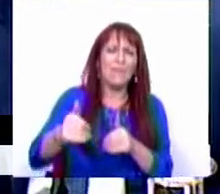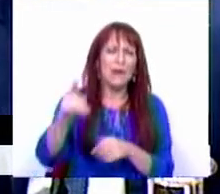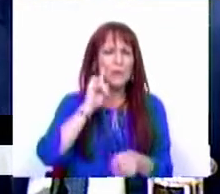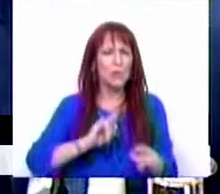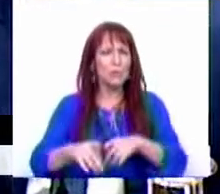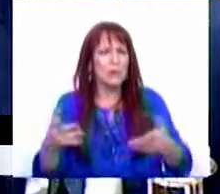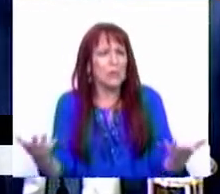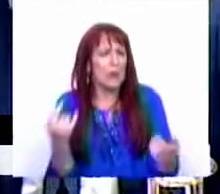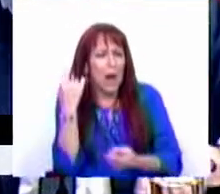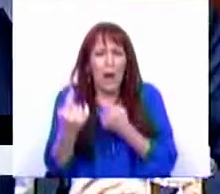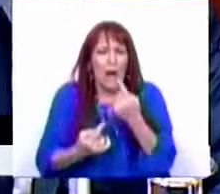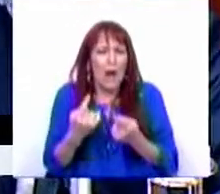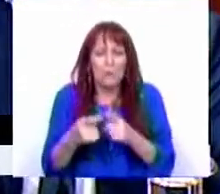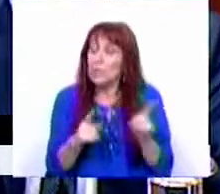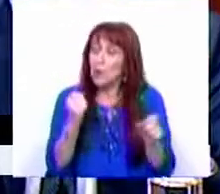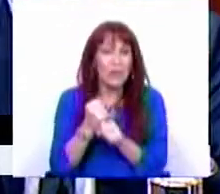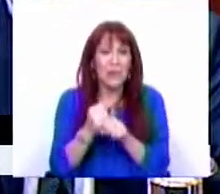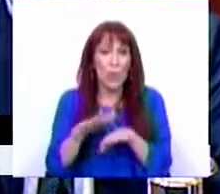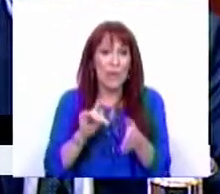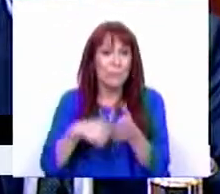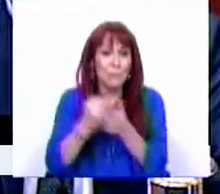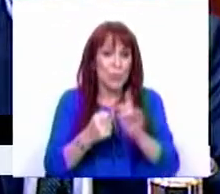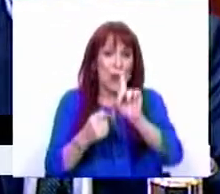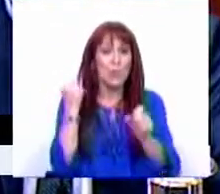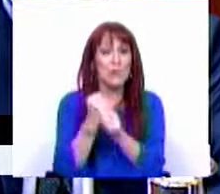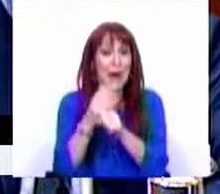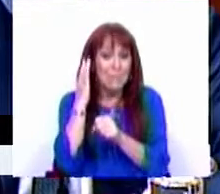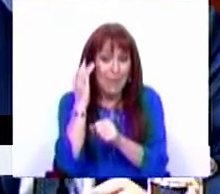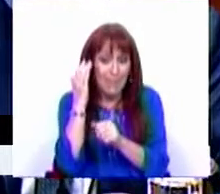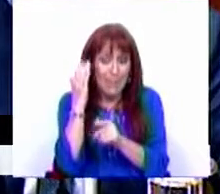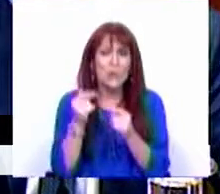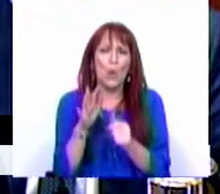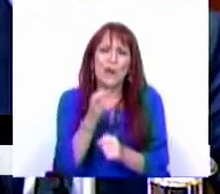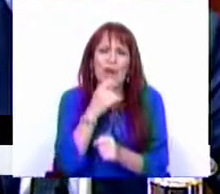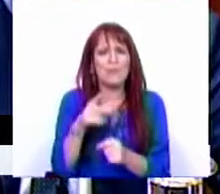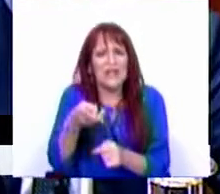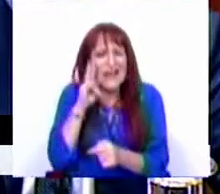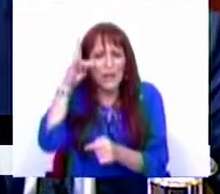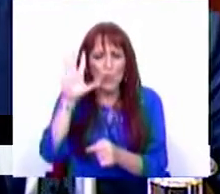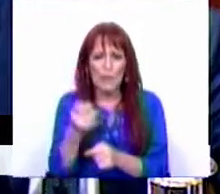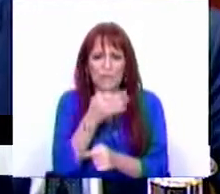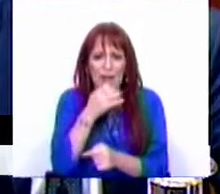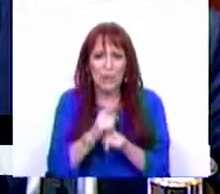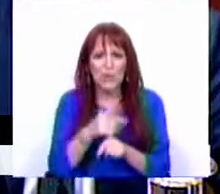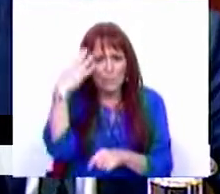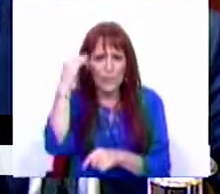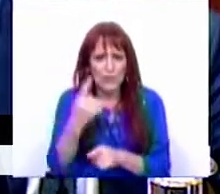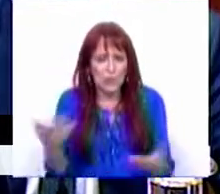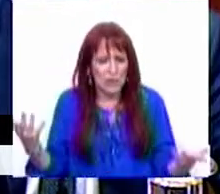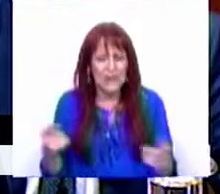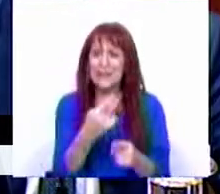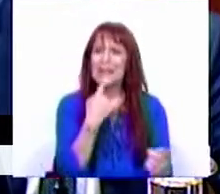Deputada, é algo... Não, o trabalho não está feito, mas o trabalho está em curso. Cada vez que falamos com o diretor, cada vez que falamos com o professor,